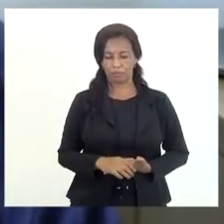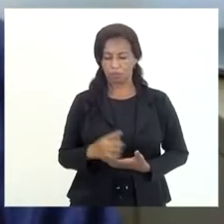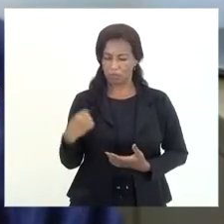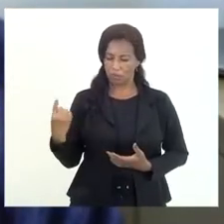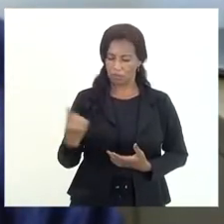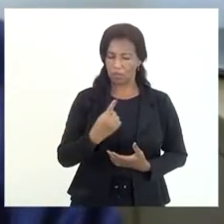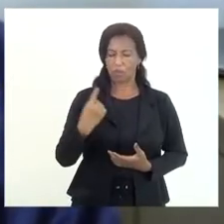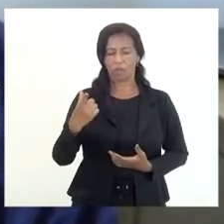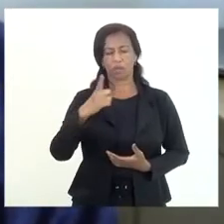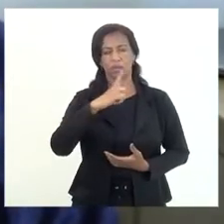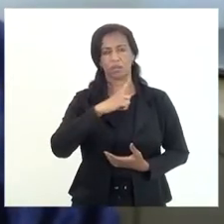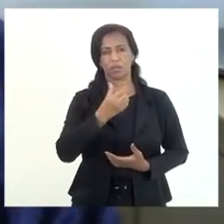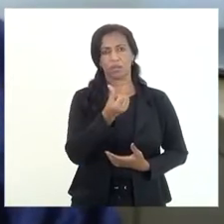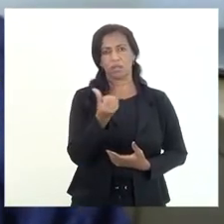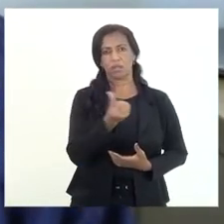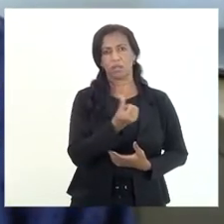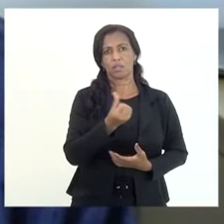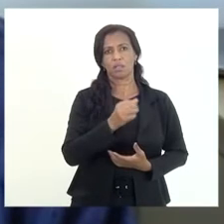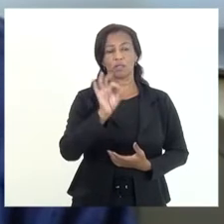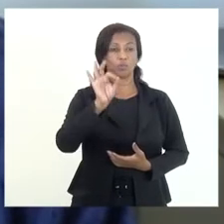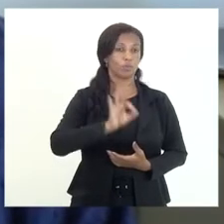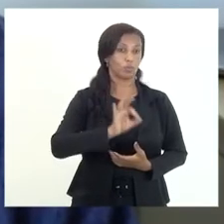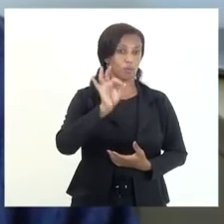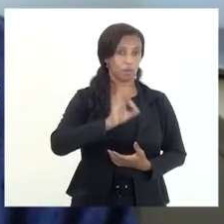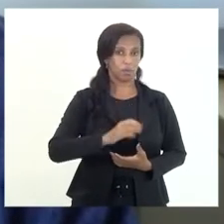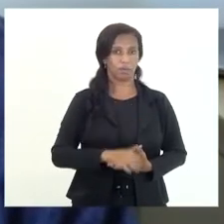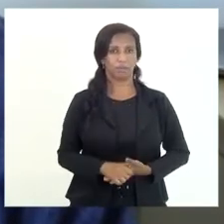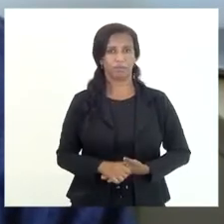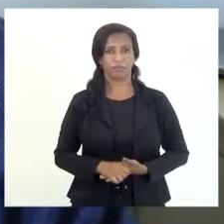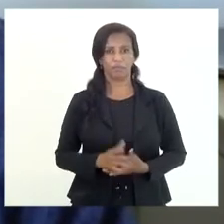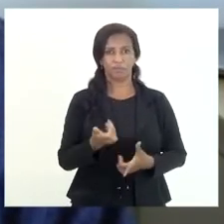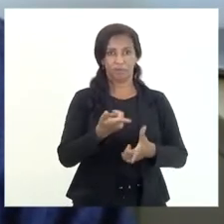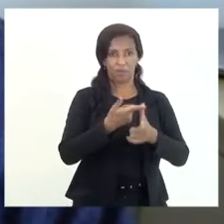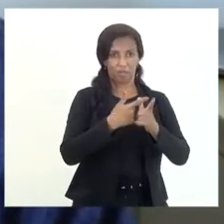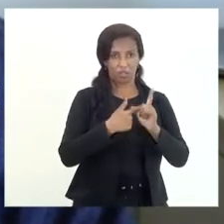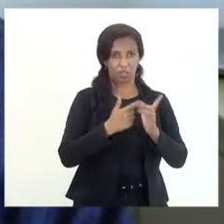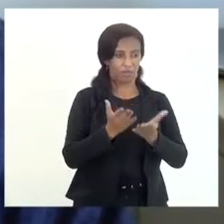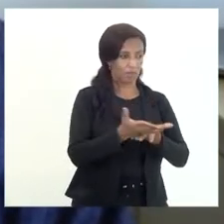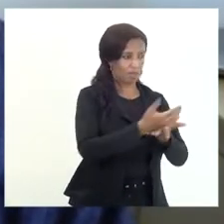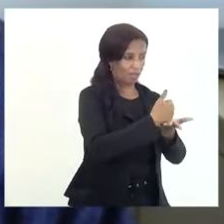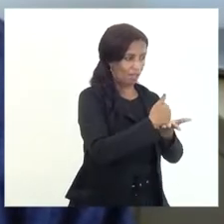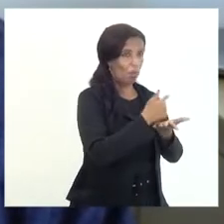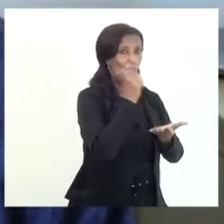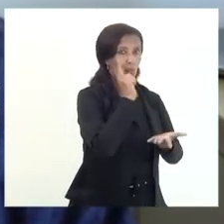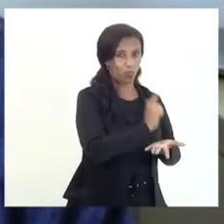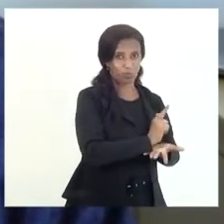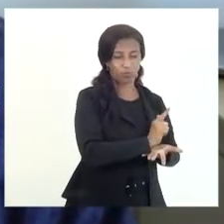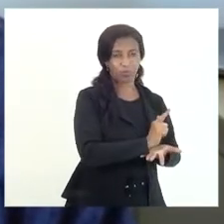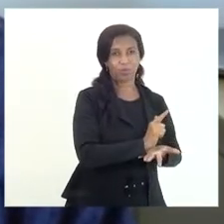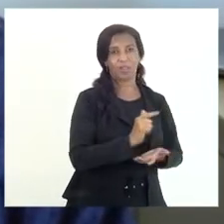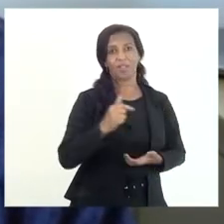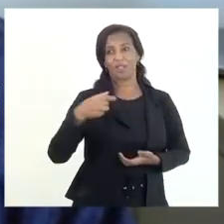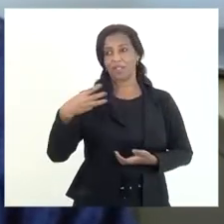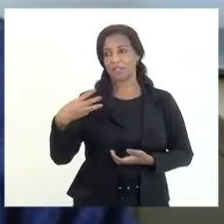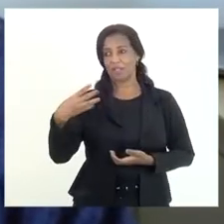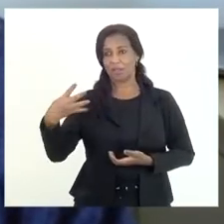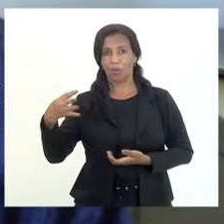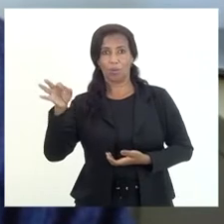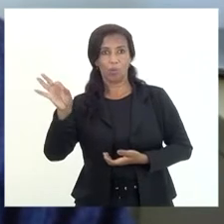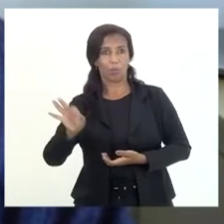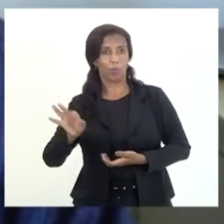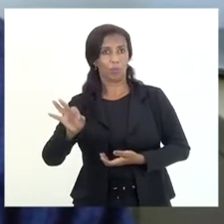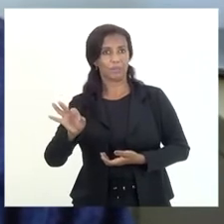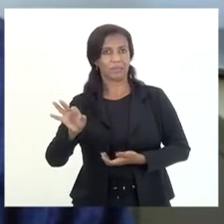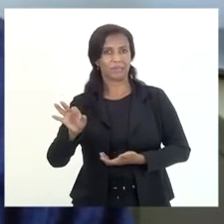66% da dívida recuperável e 34%